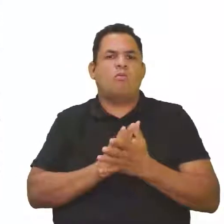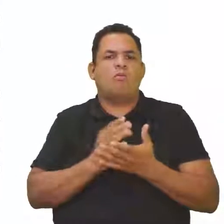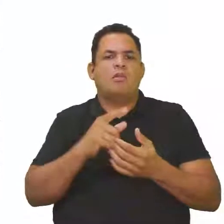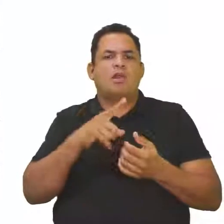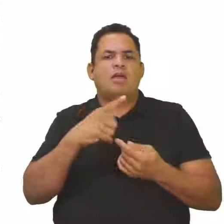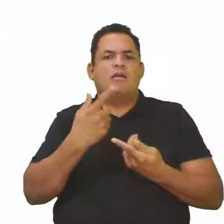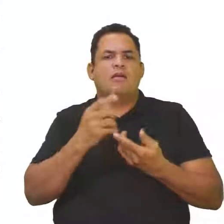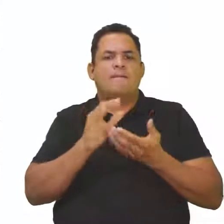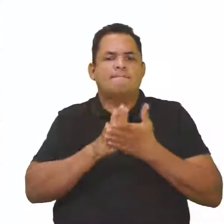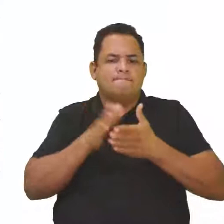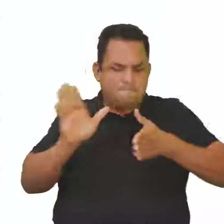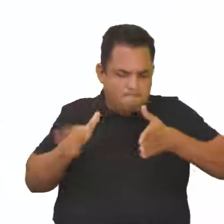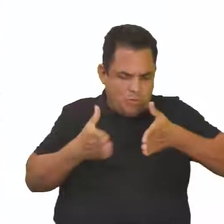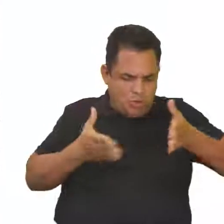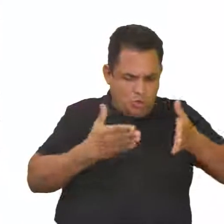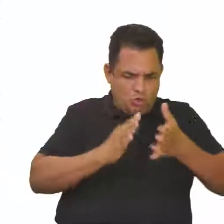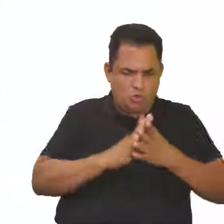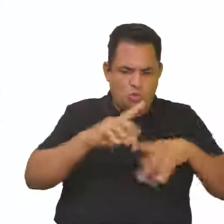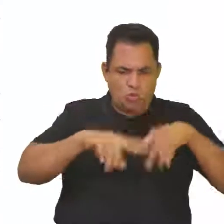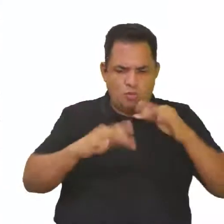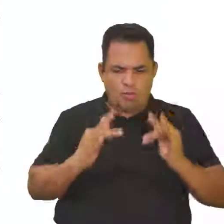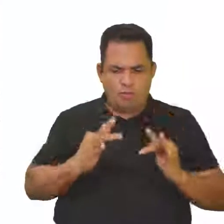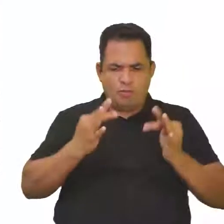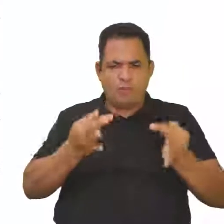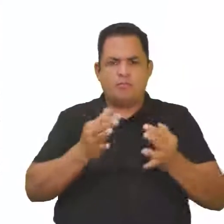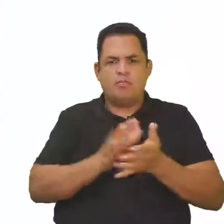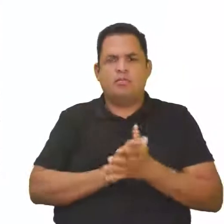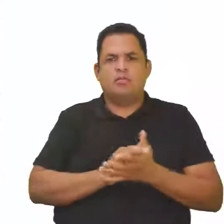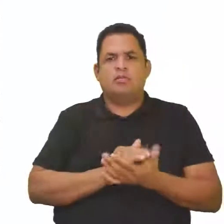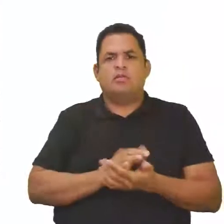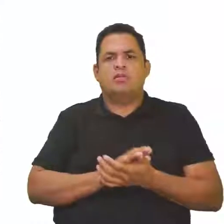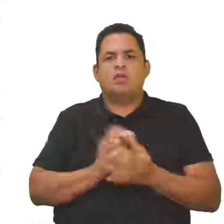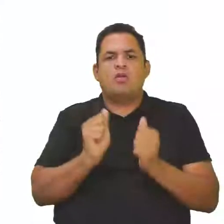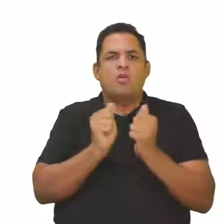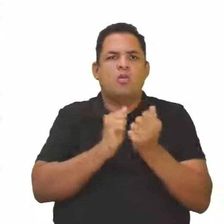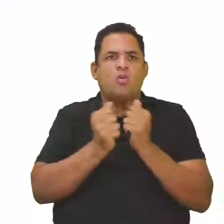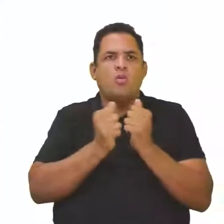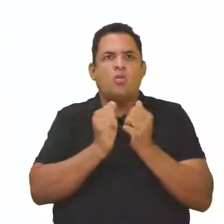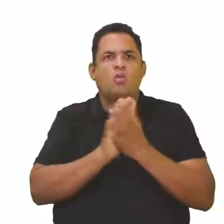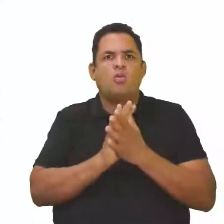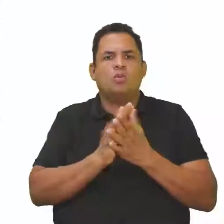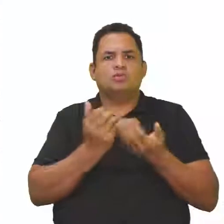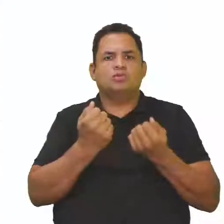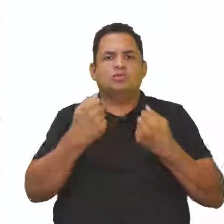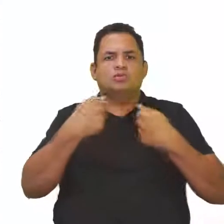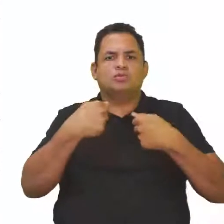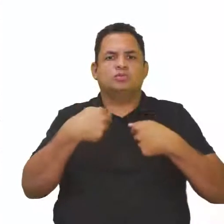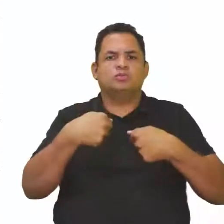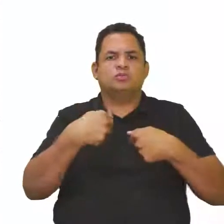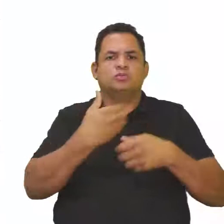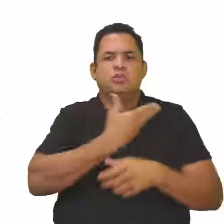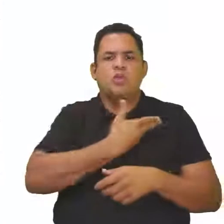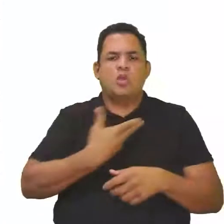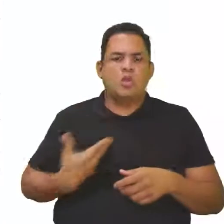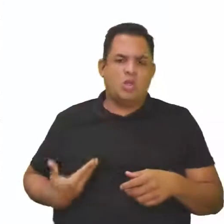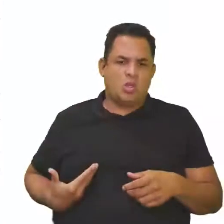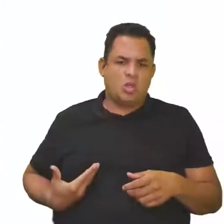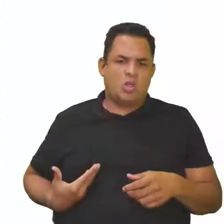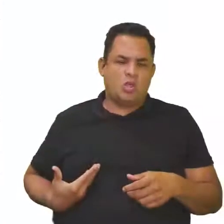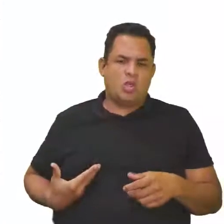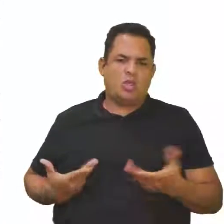fabricação do produto final é regulado pelo nosso poder público, né? Eu tenho que ter